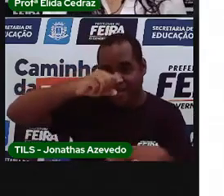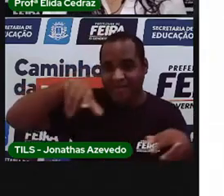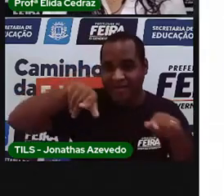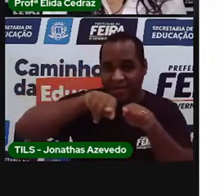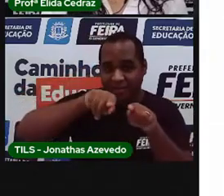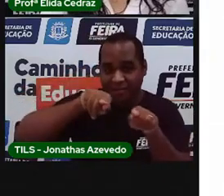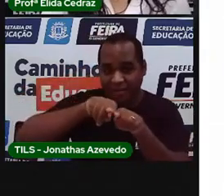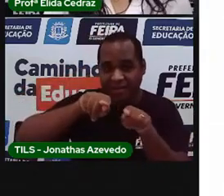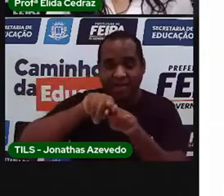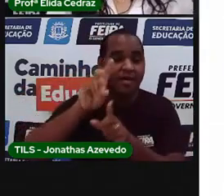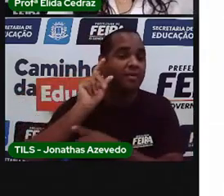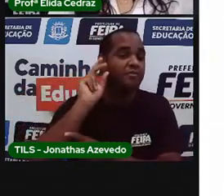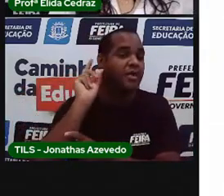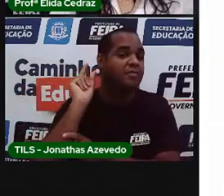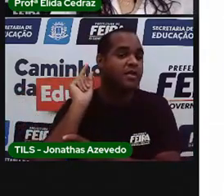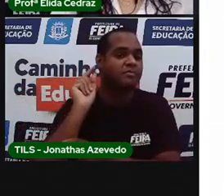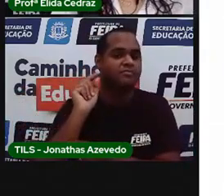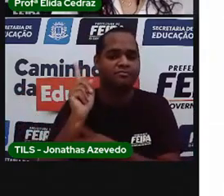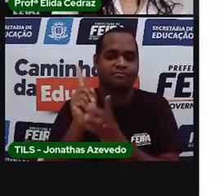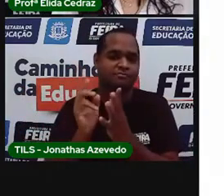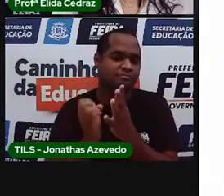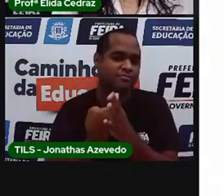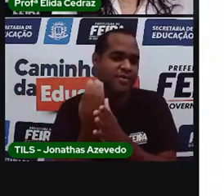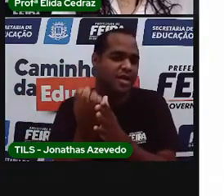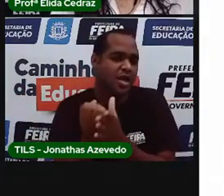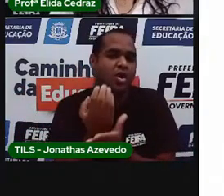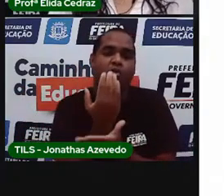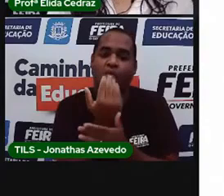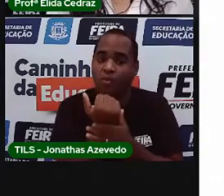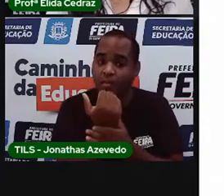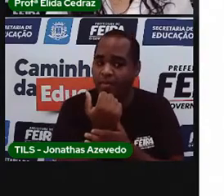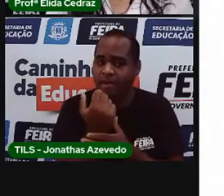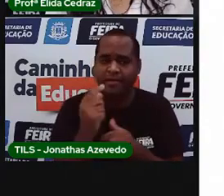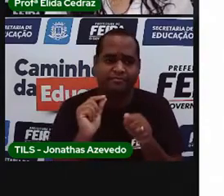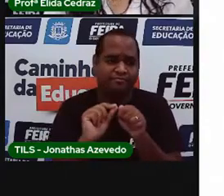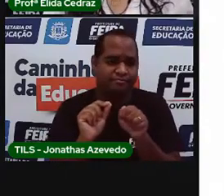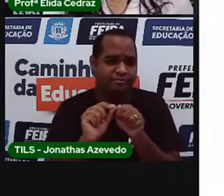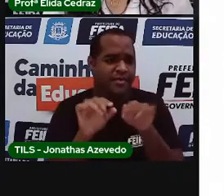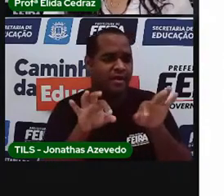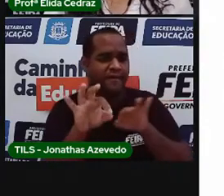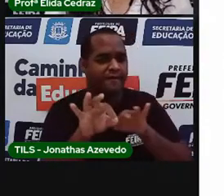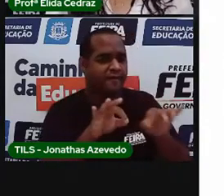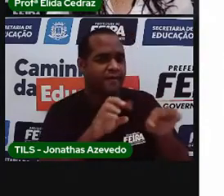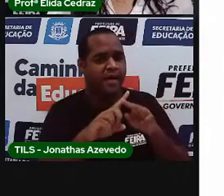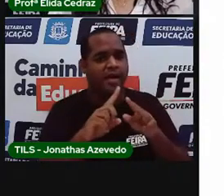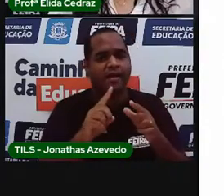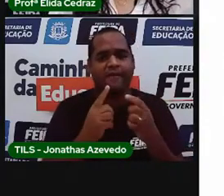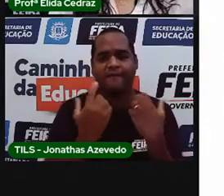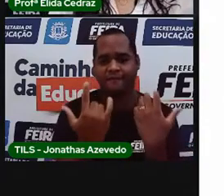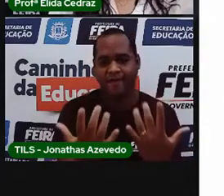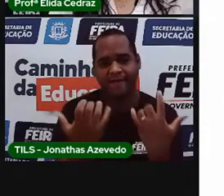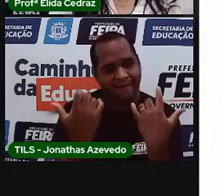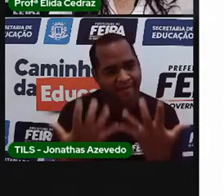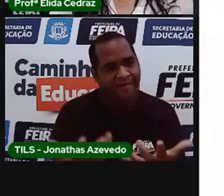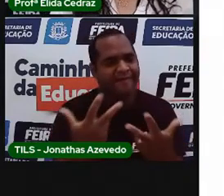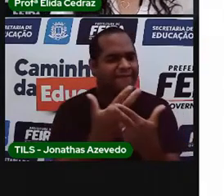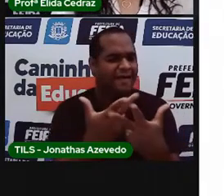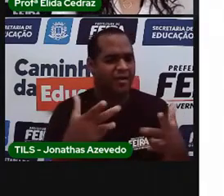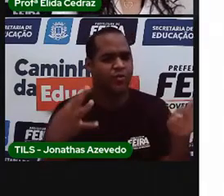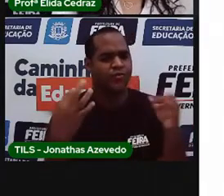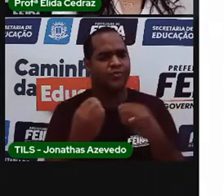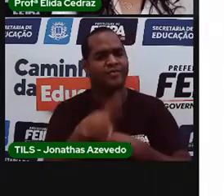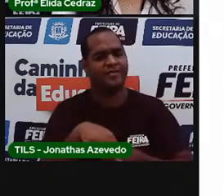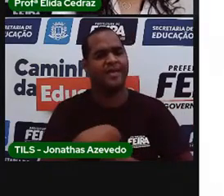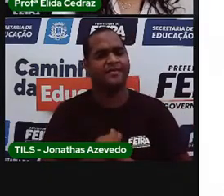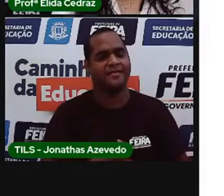mais antigos. Eles produzem o seu próprio alimento. Eles têm as hortas. Eles têm tudo,